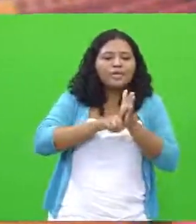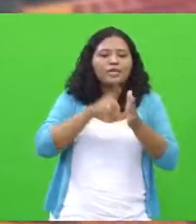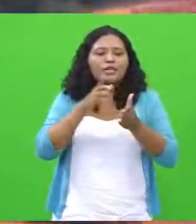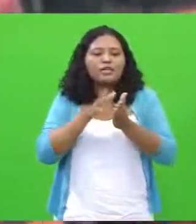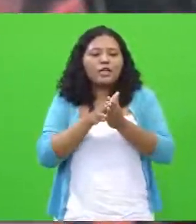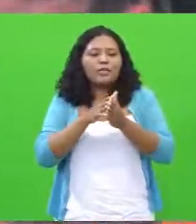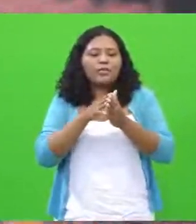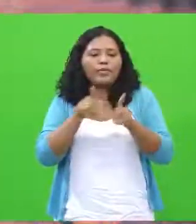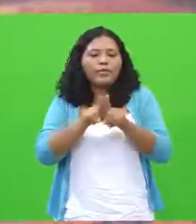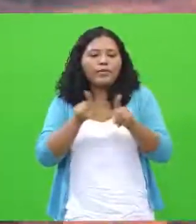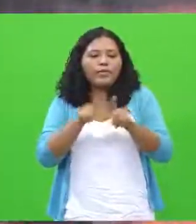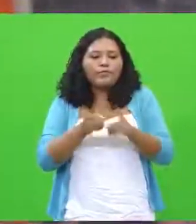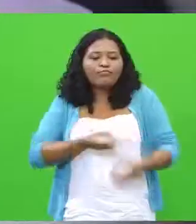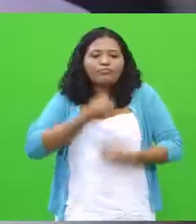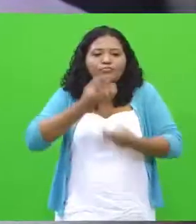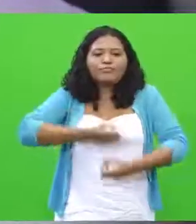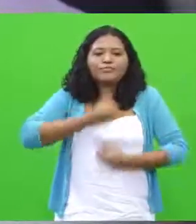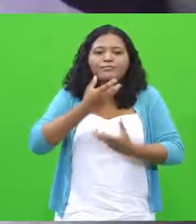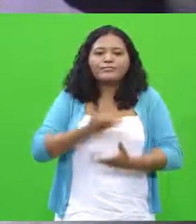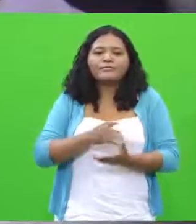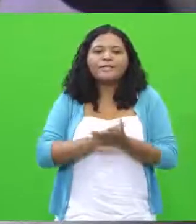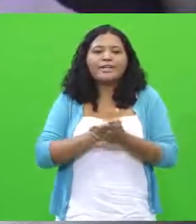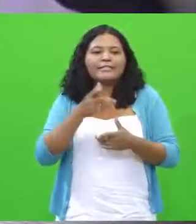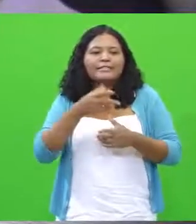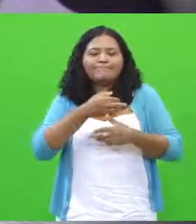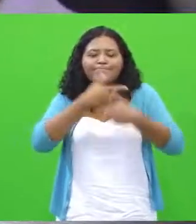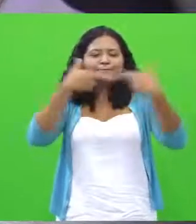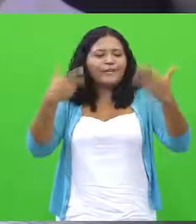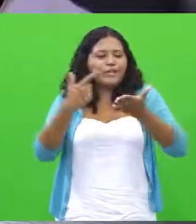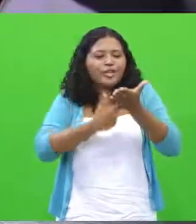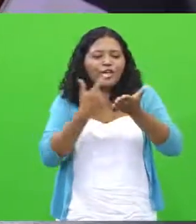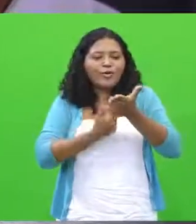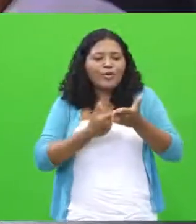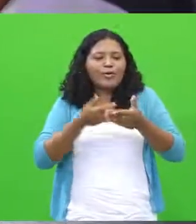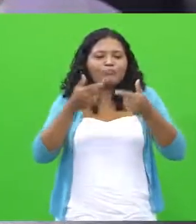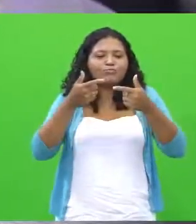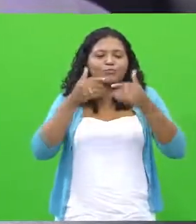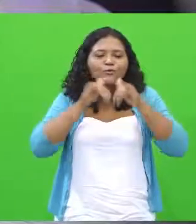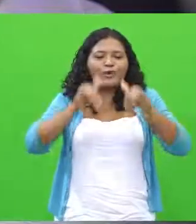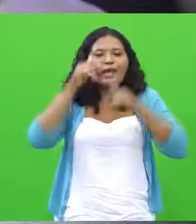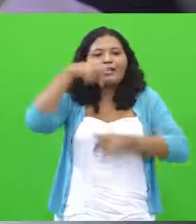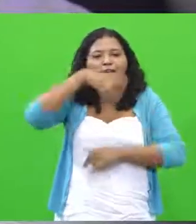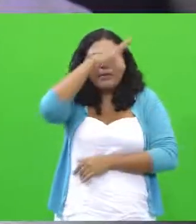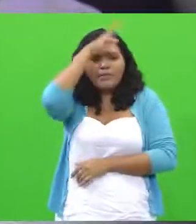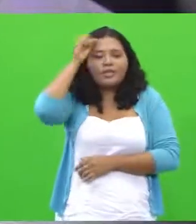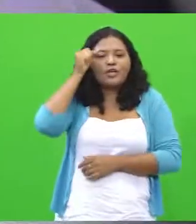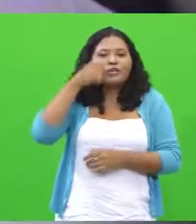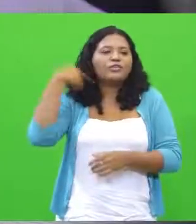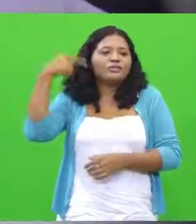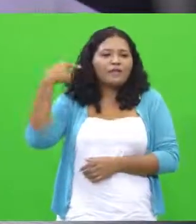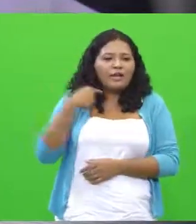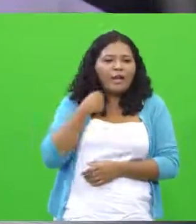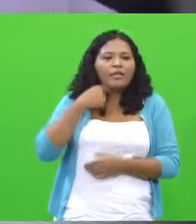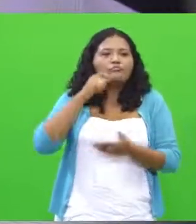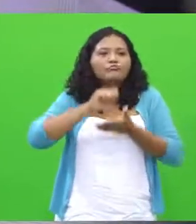livros publicados aqui em Manaus, sou advogado e contador também e empresário. Então, comecei a escrever